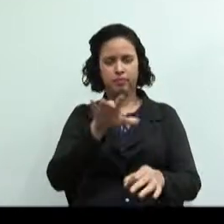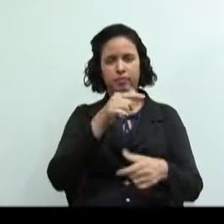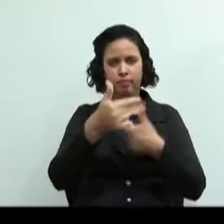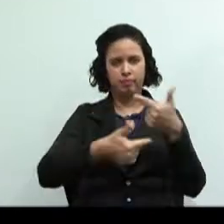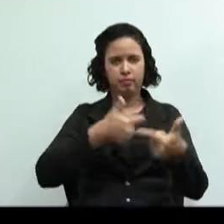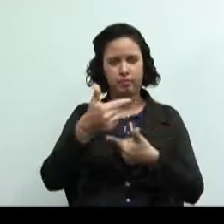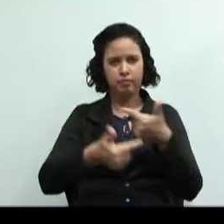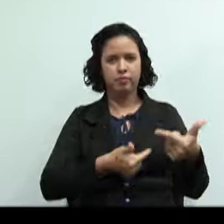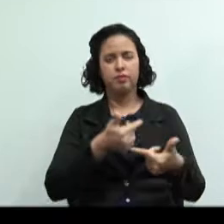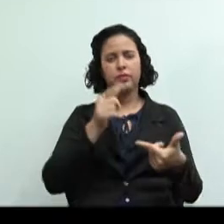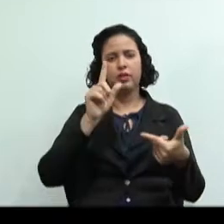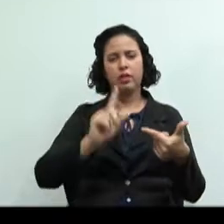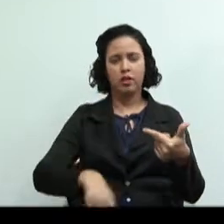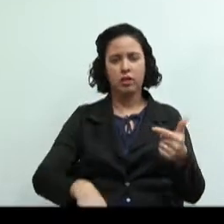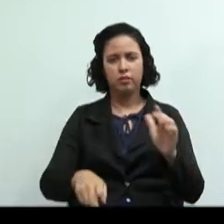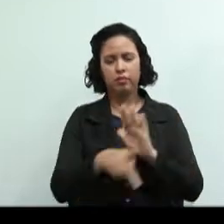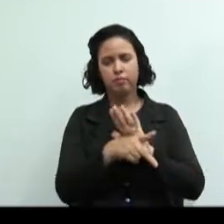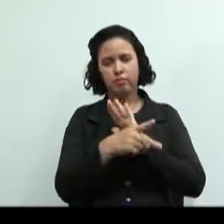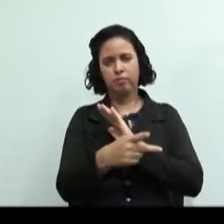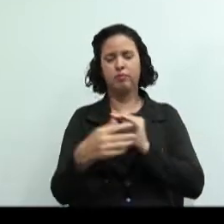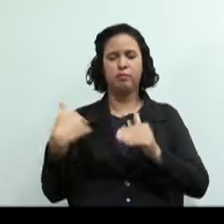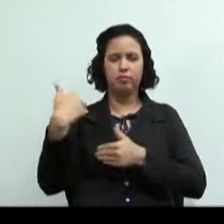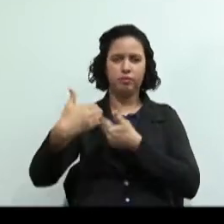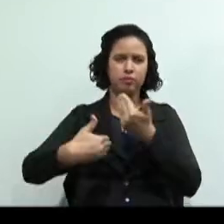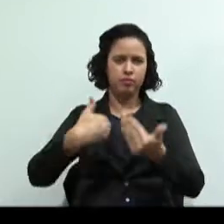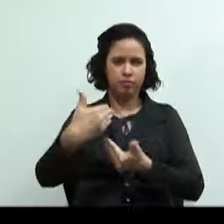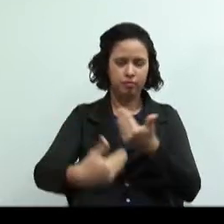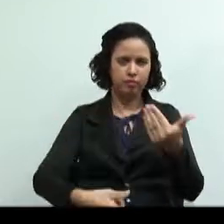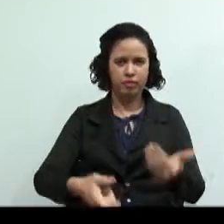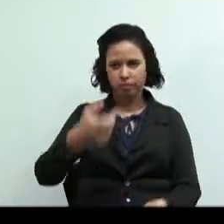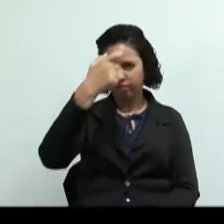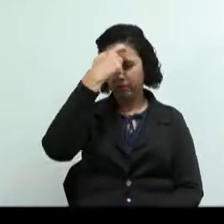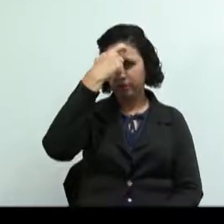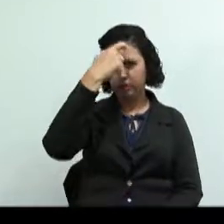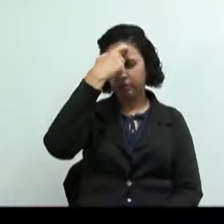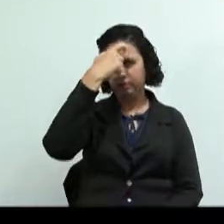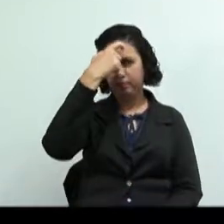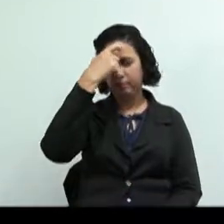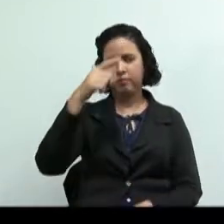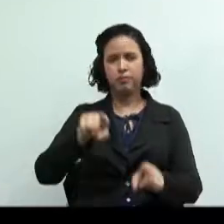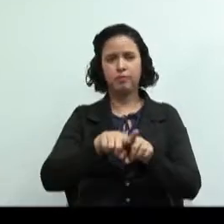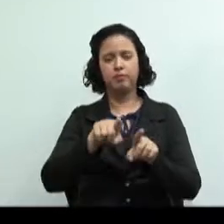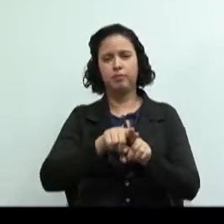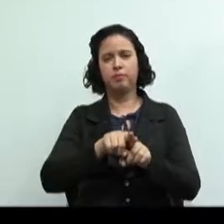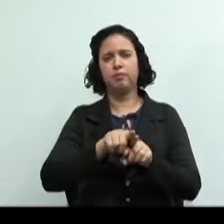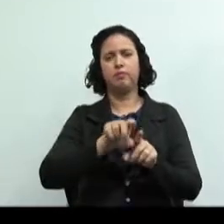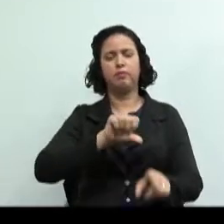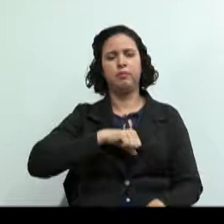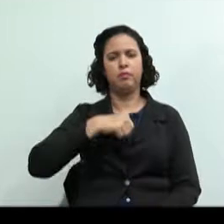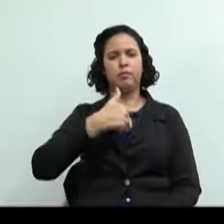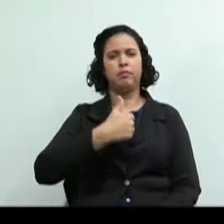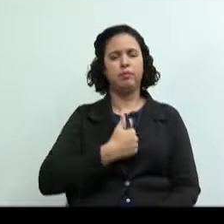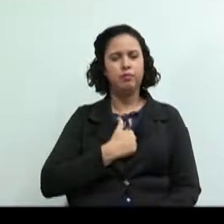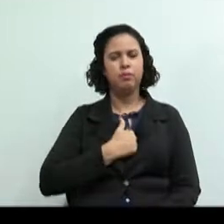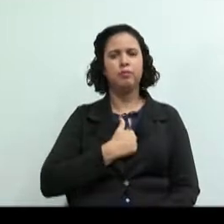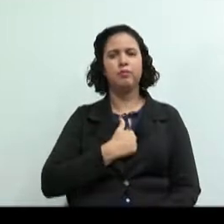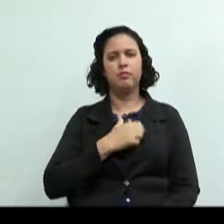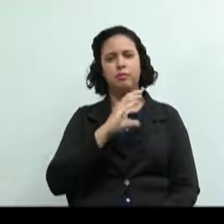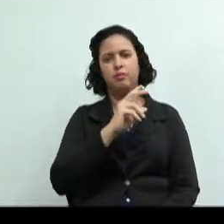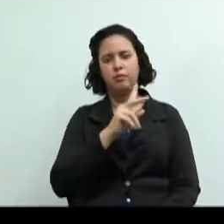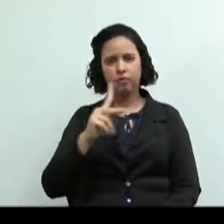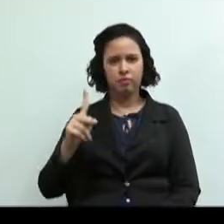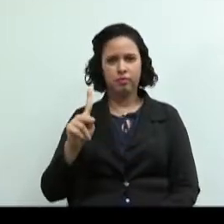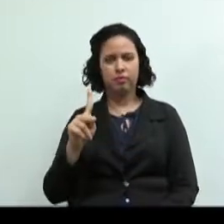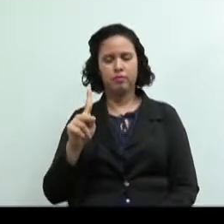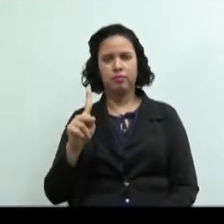são fatores condicionantes do desenvolvimento da mentalidade e da atitude cooperativista. Pelo fato da